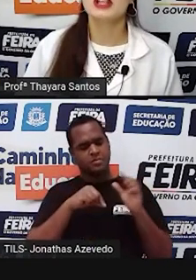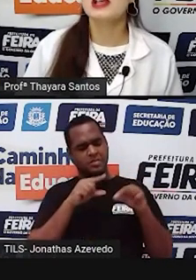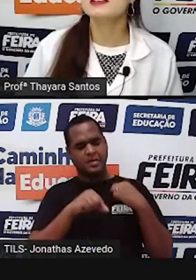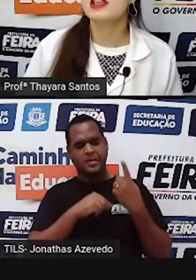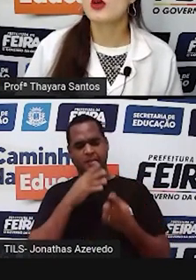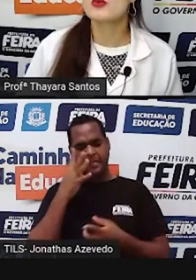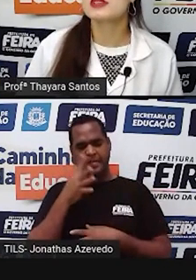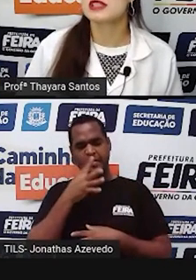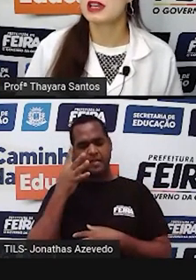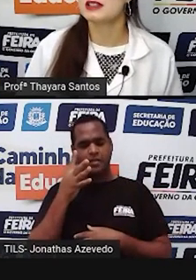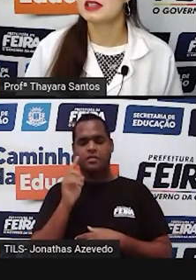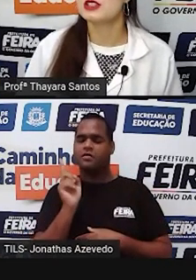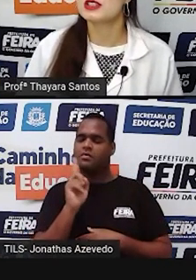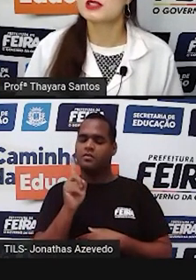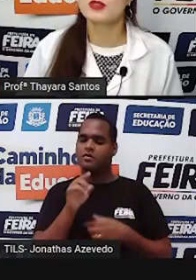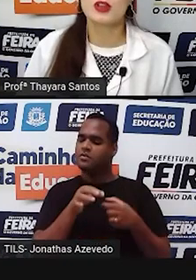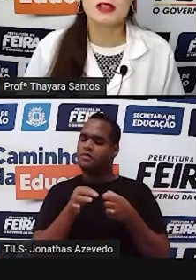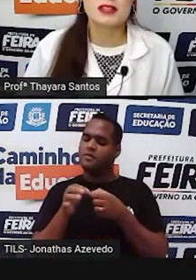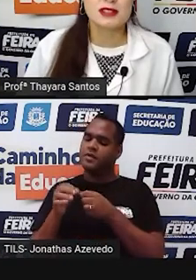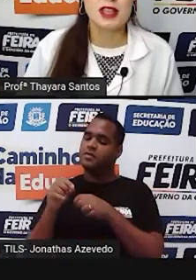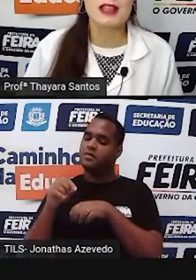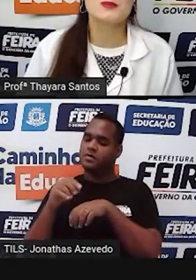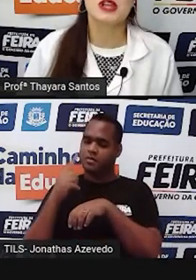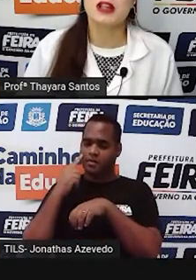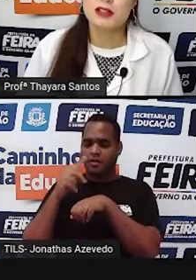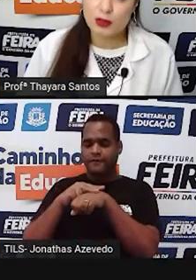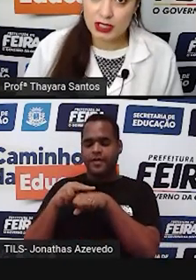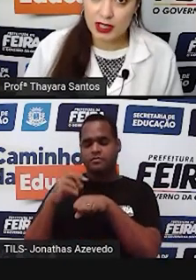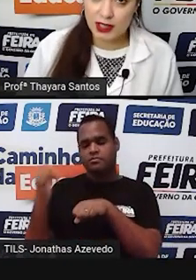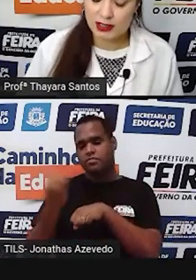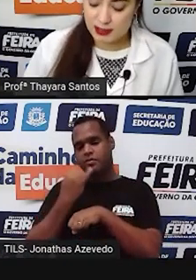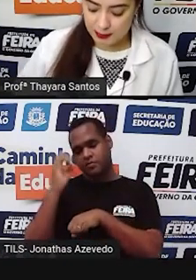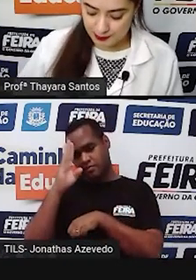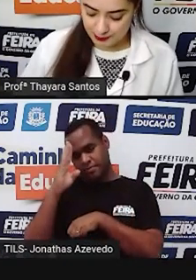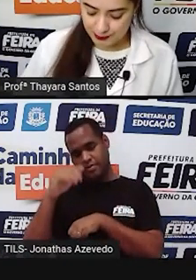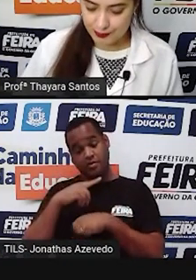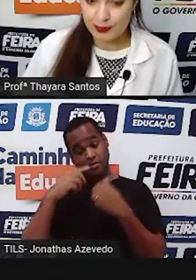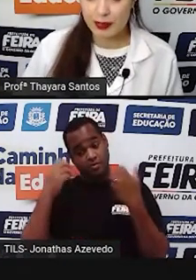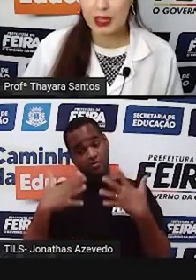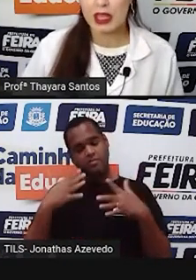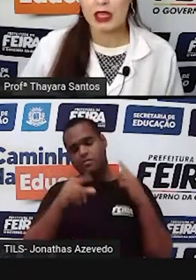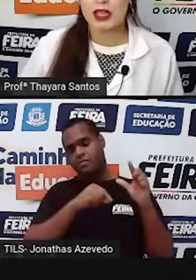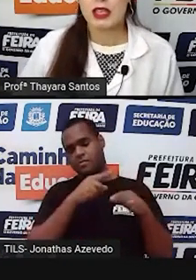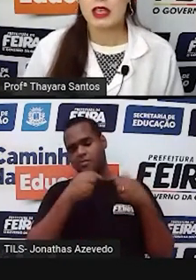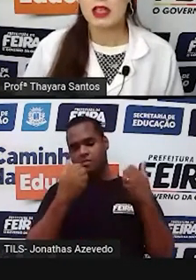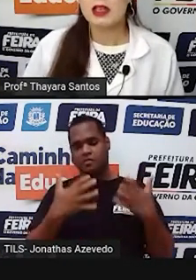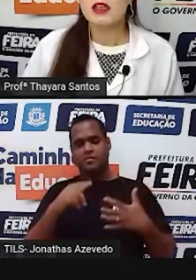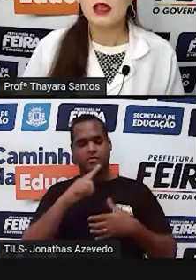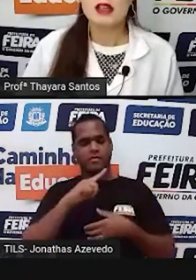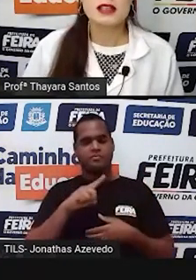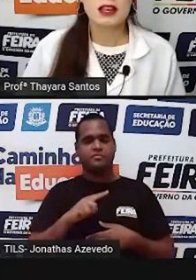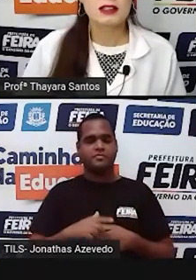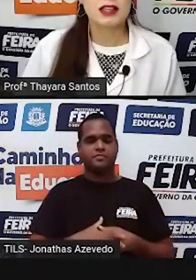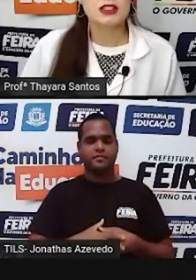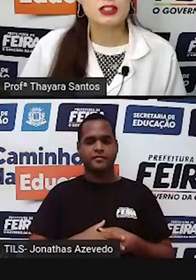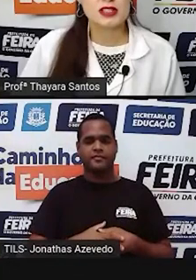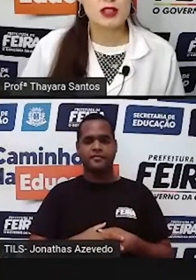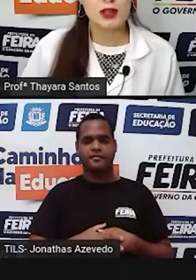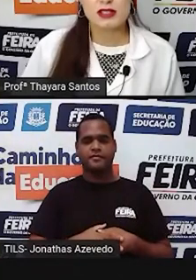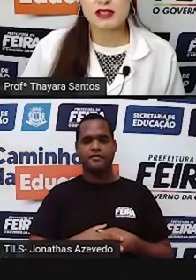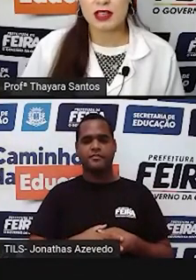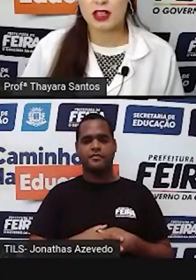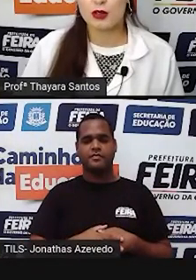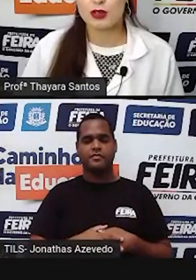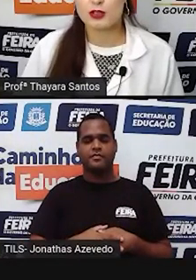A ervilha tem algumas características que foram essenciais para ele escolher elas. E as características